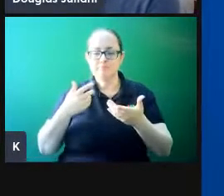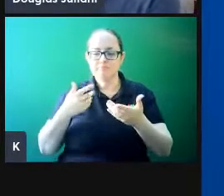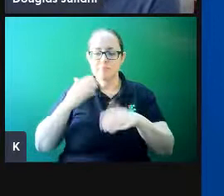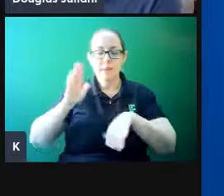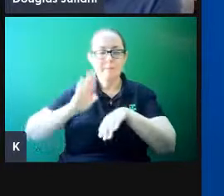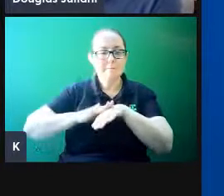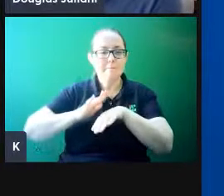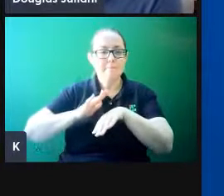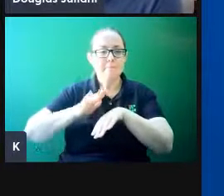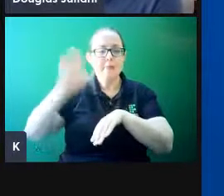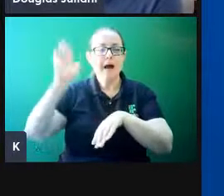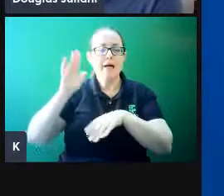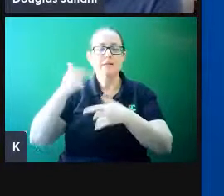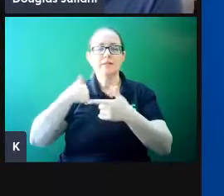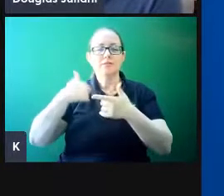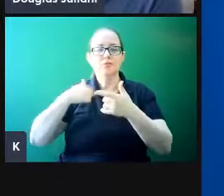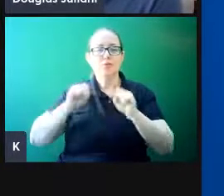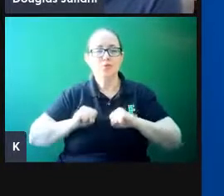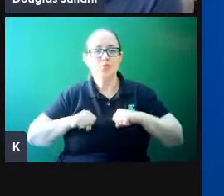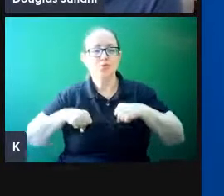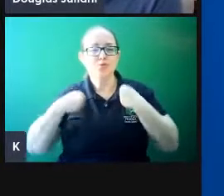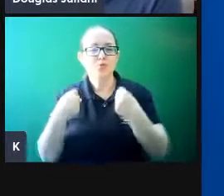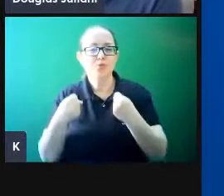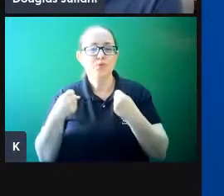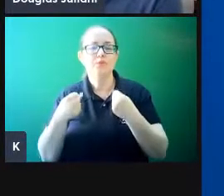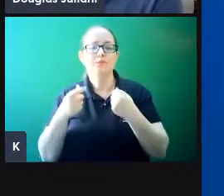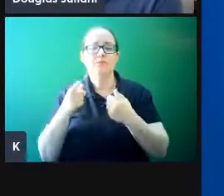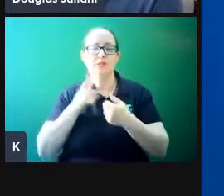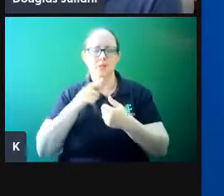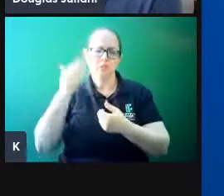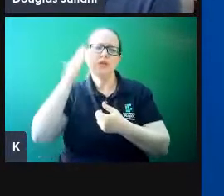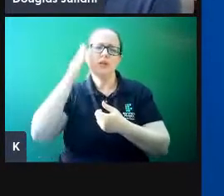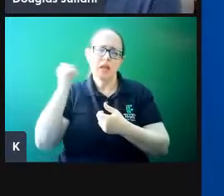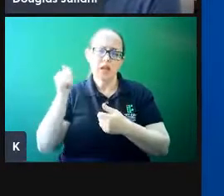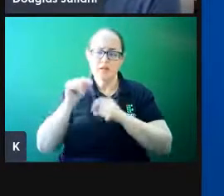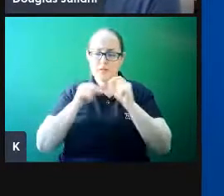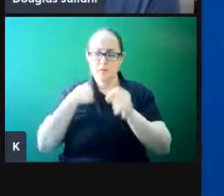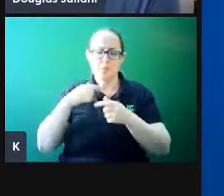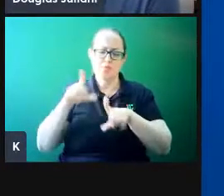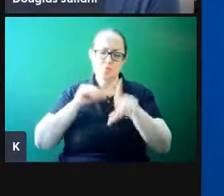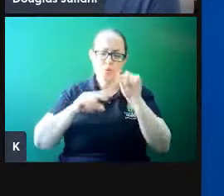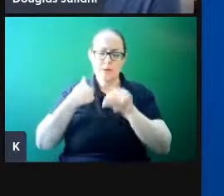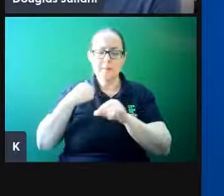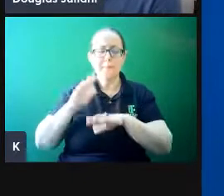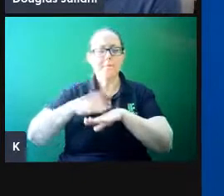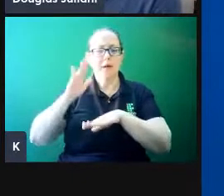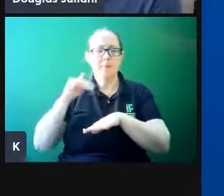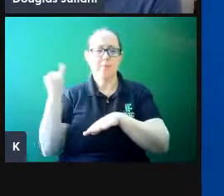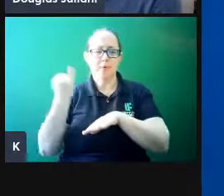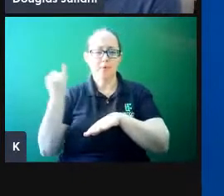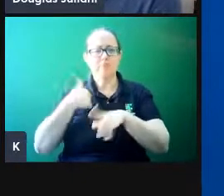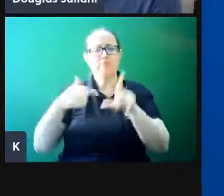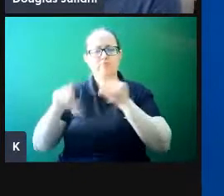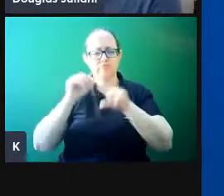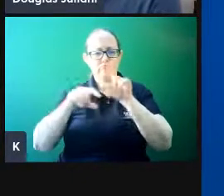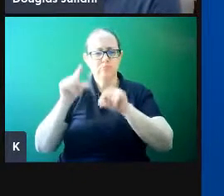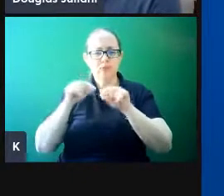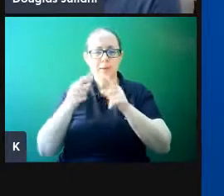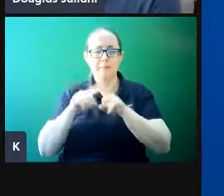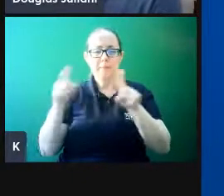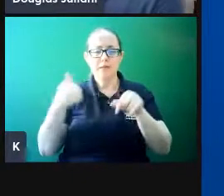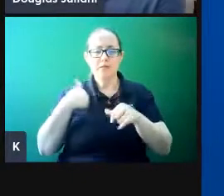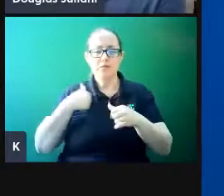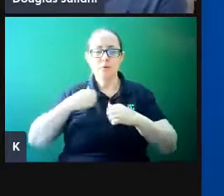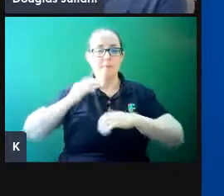ou seja, eu faço aquilo, eu sei exatamente, eu seleciono aquilo que é mais importante para mim, então, isso faz com que eu consiga canalizar o meu potencial